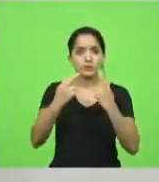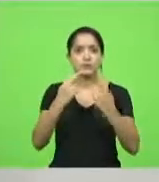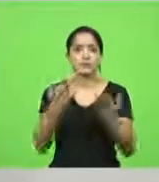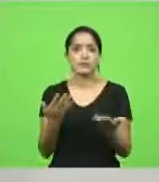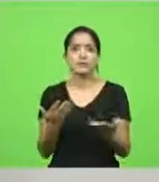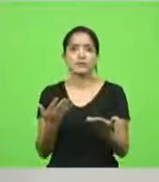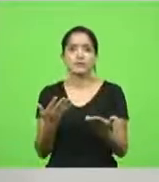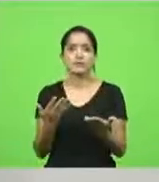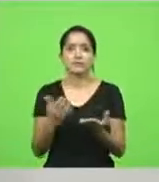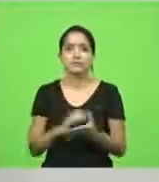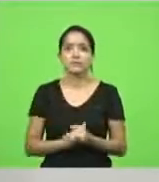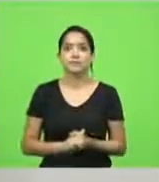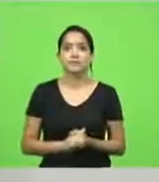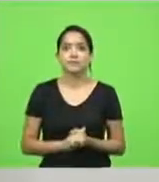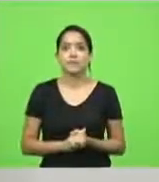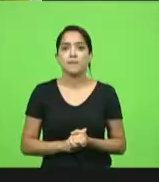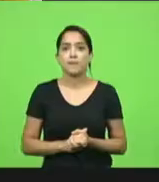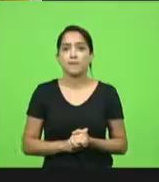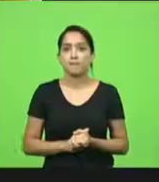Obrigado, presidente.